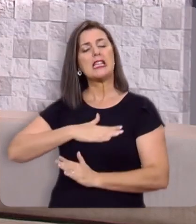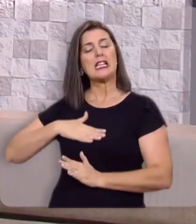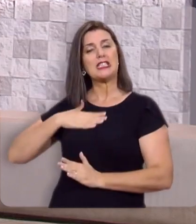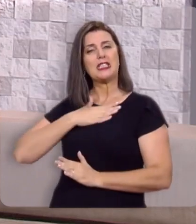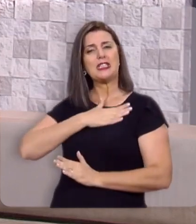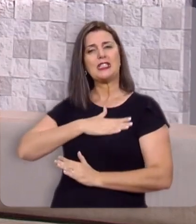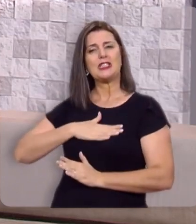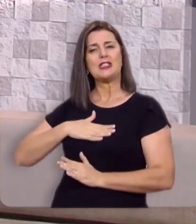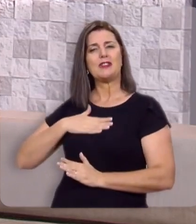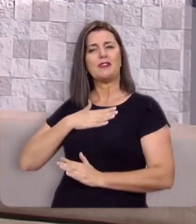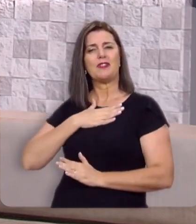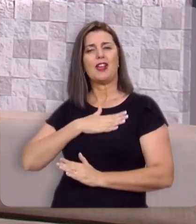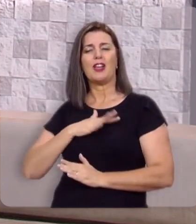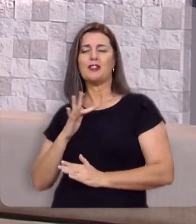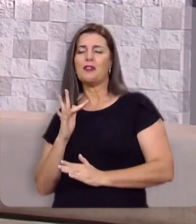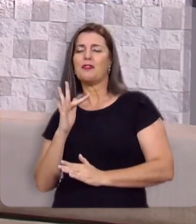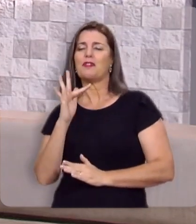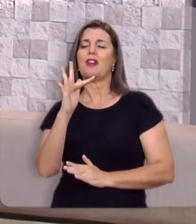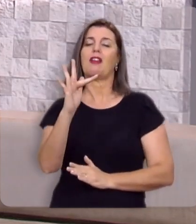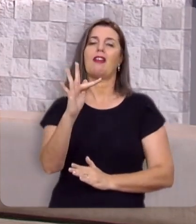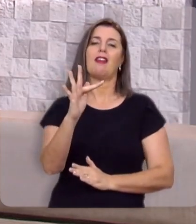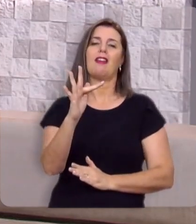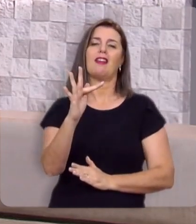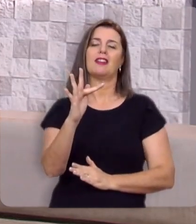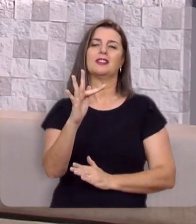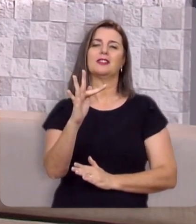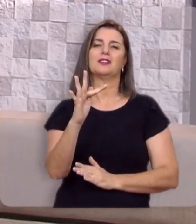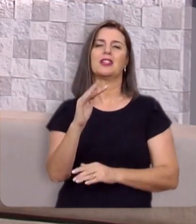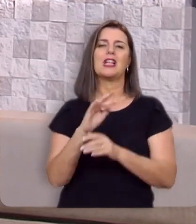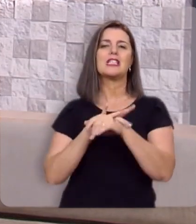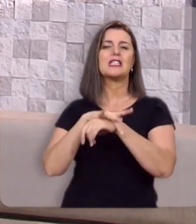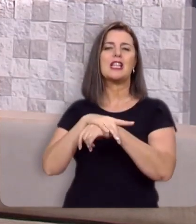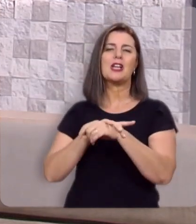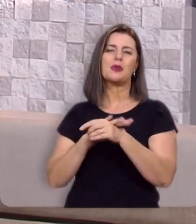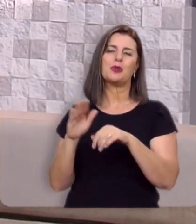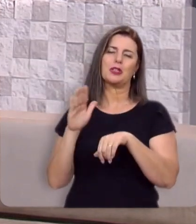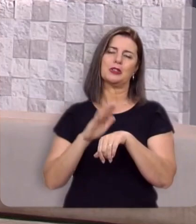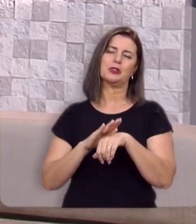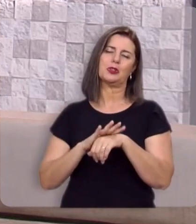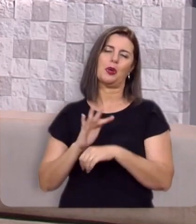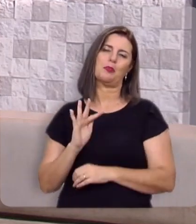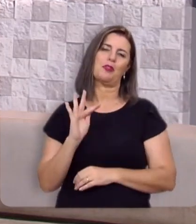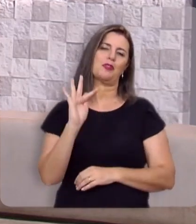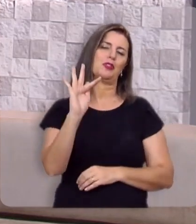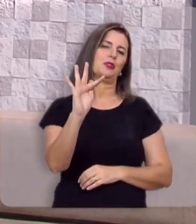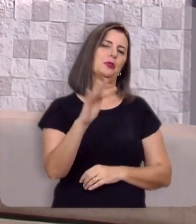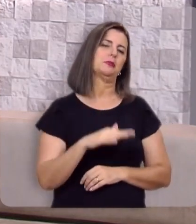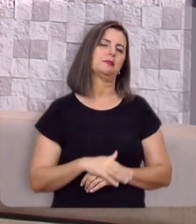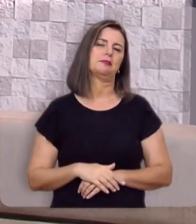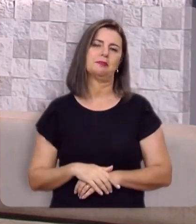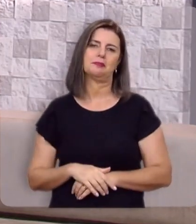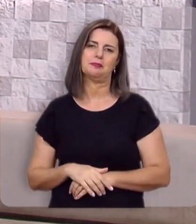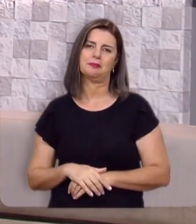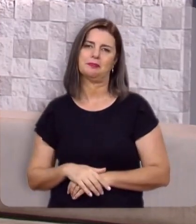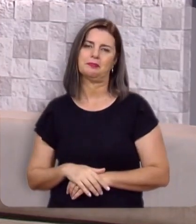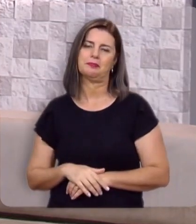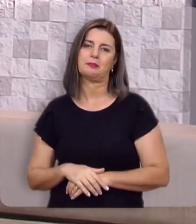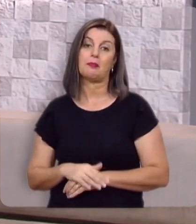satisfeito, e contente, e feliz, e seguro em relação ao seu futuro,